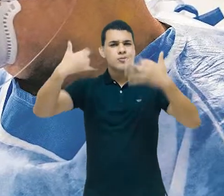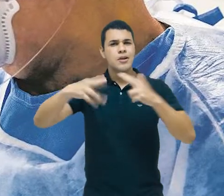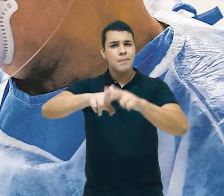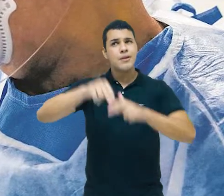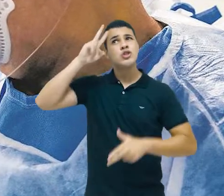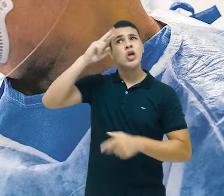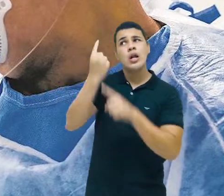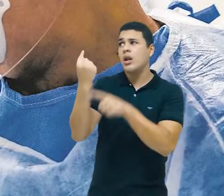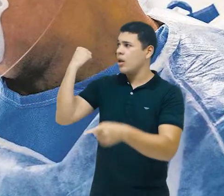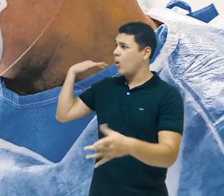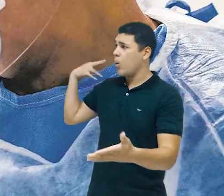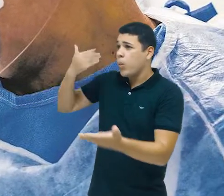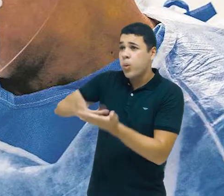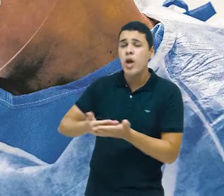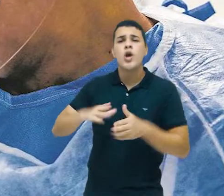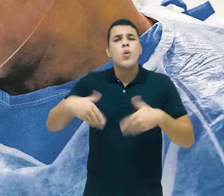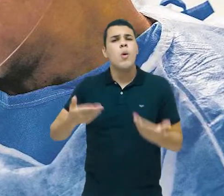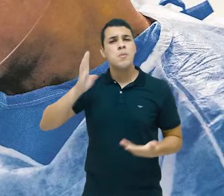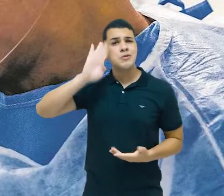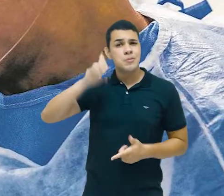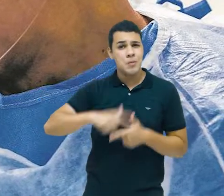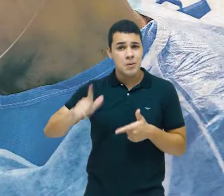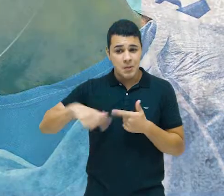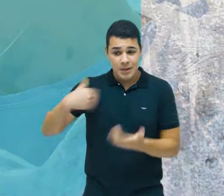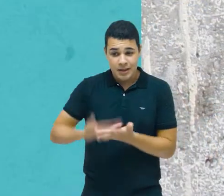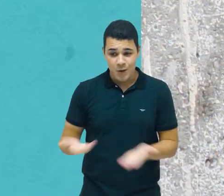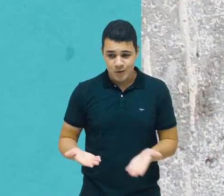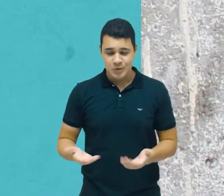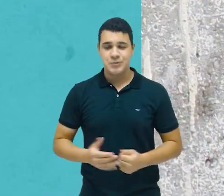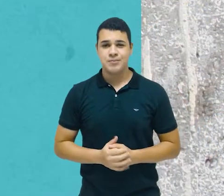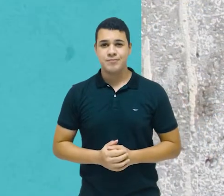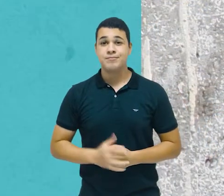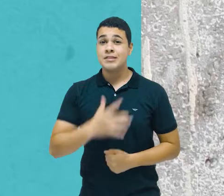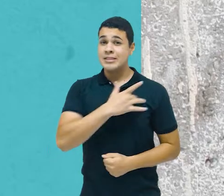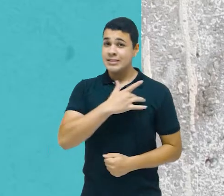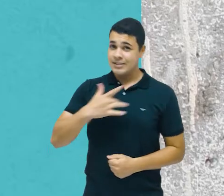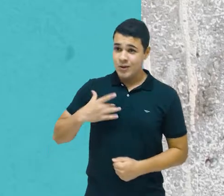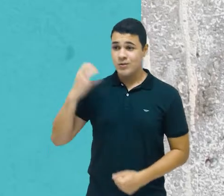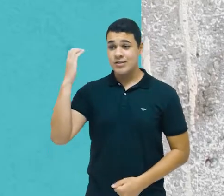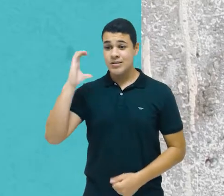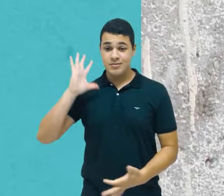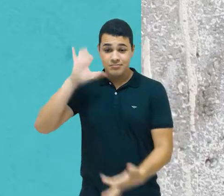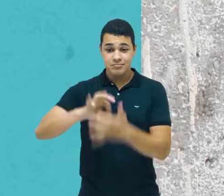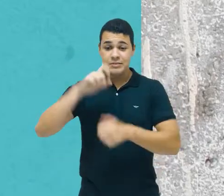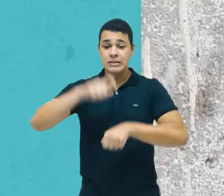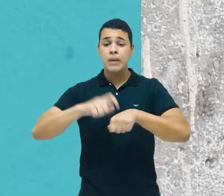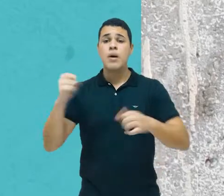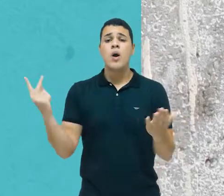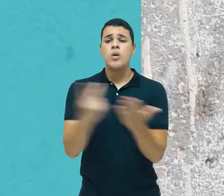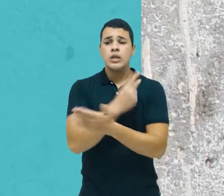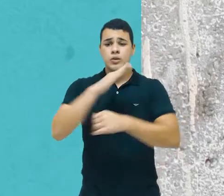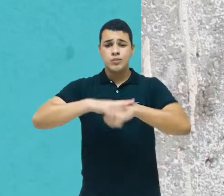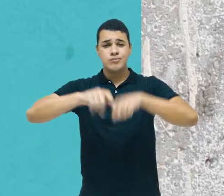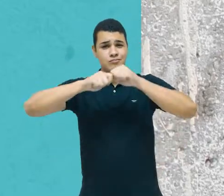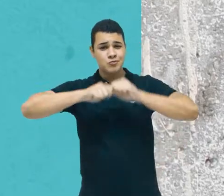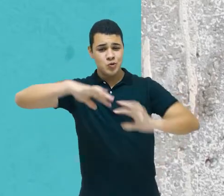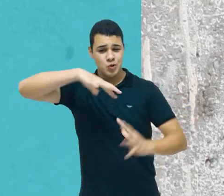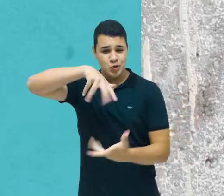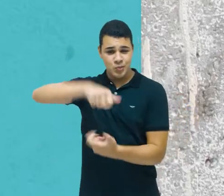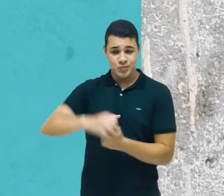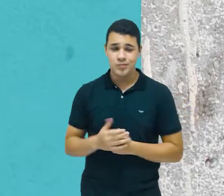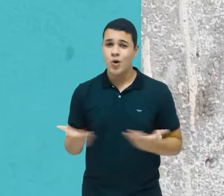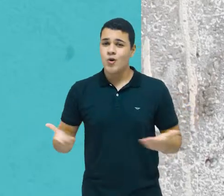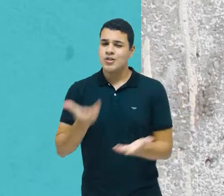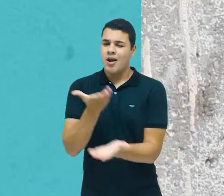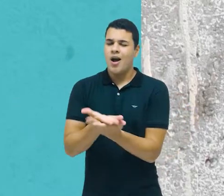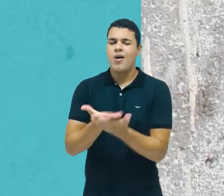quais são as problemáticas presentes. Saúde e ciência em tempos de pandemia. Na